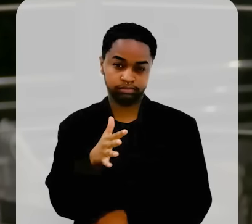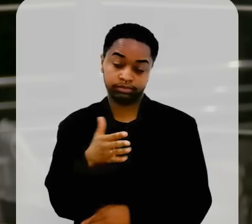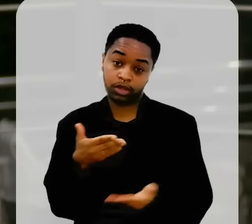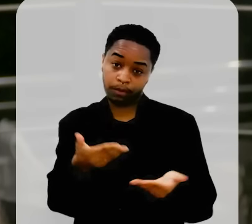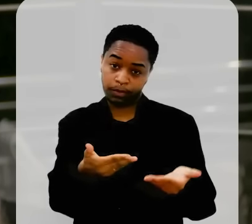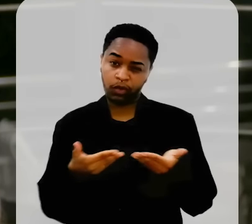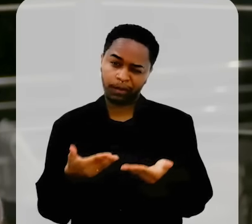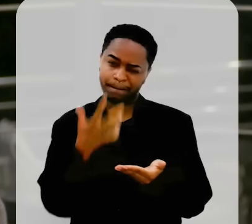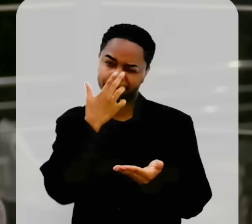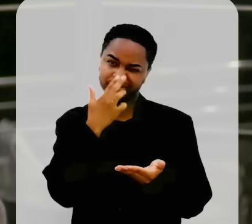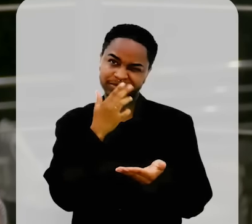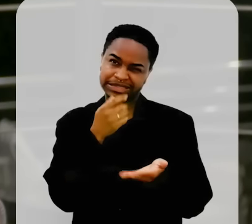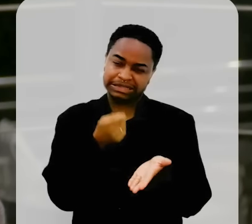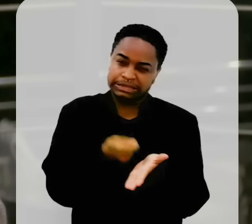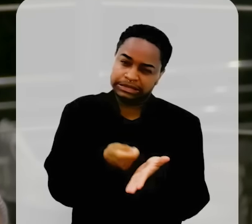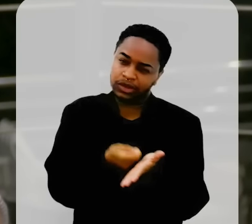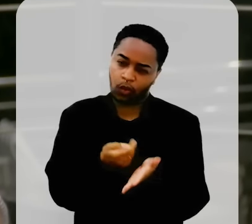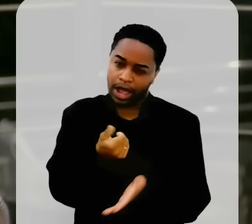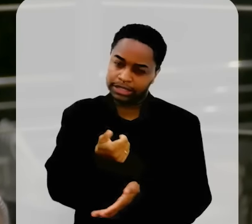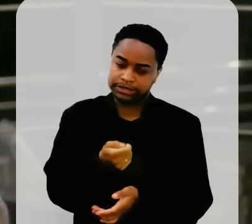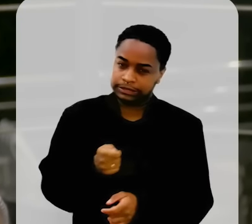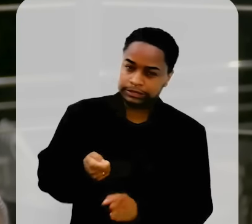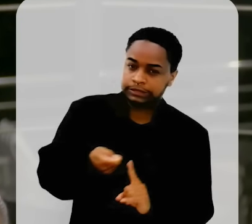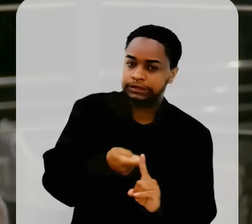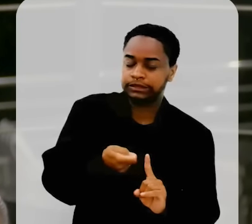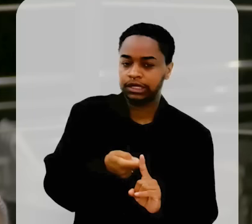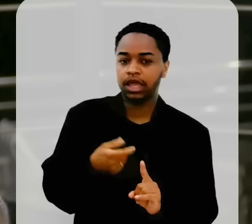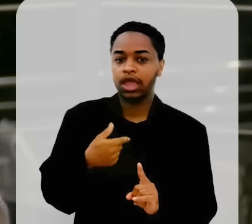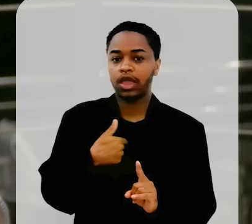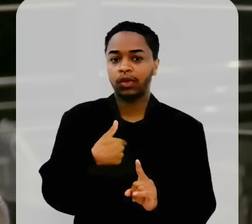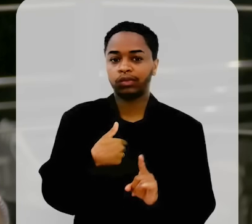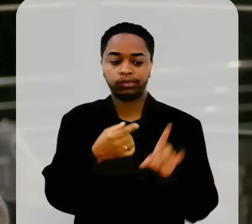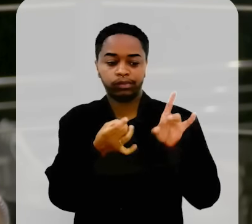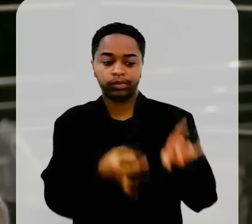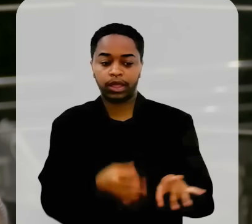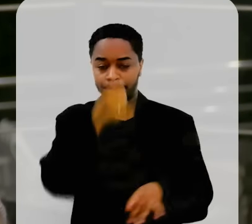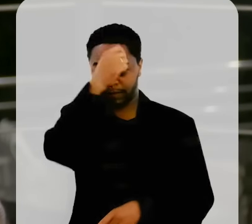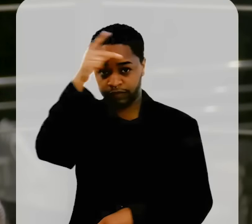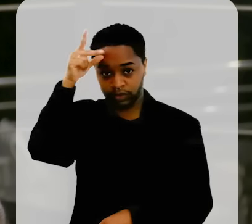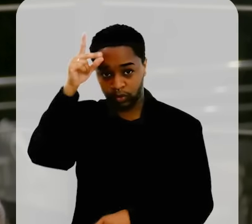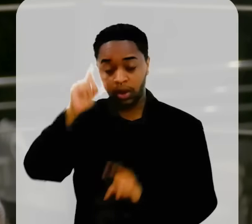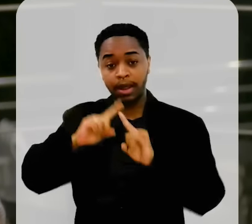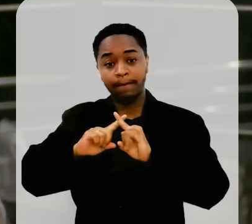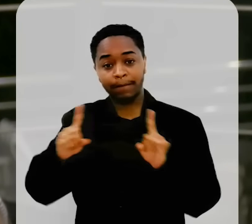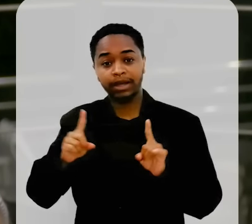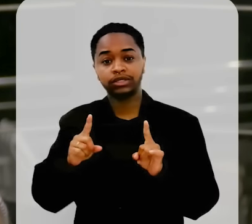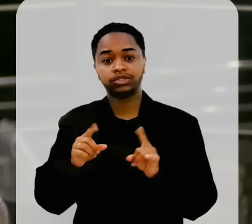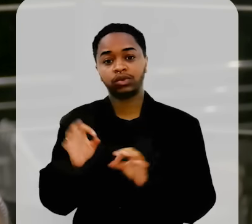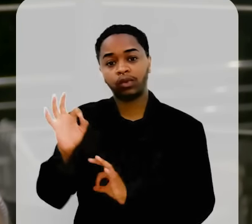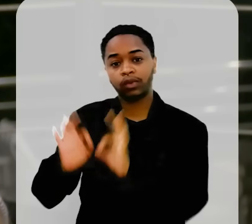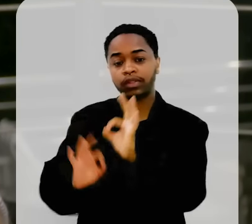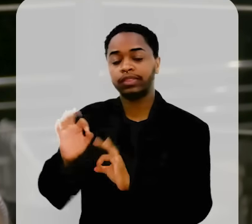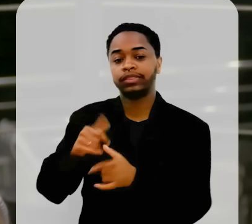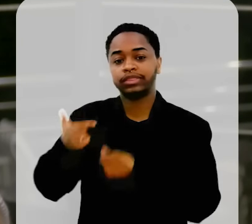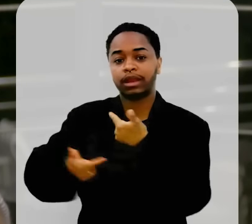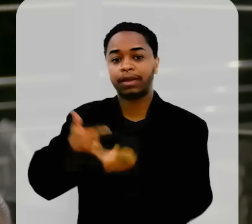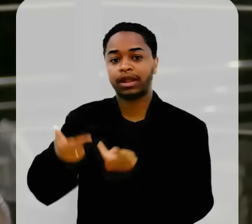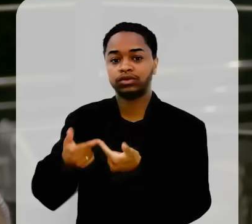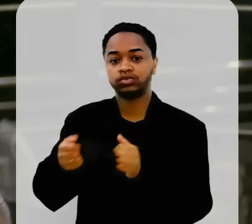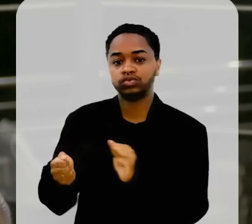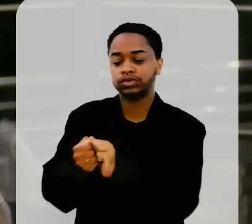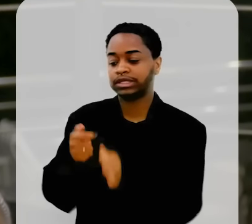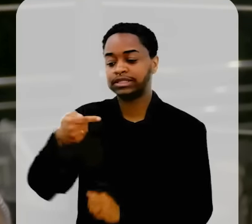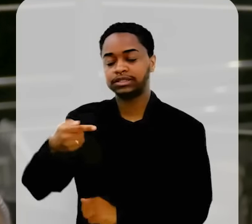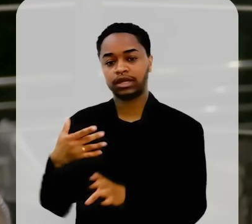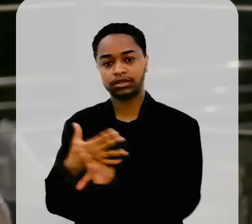e me convidou, mas praticamente me intimou a sair da prefeitura para coordenar os trabalhos nos sete